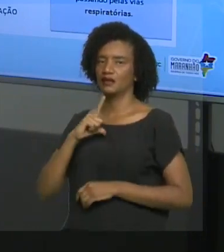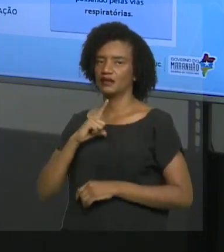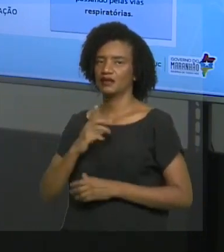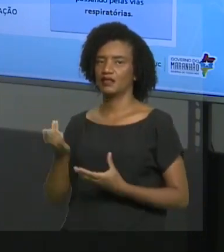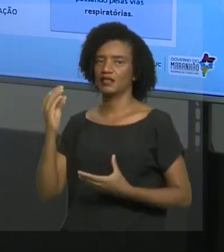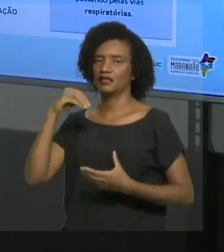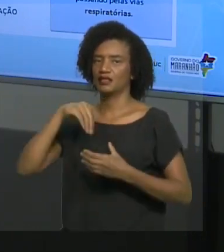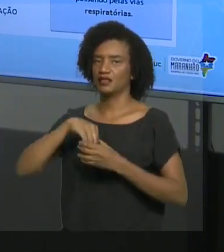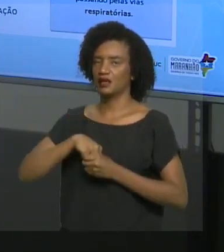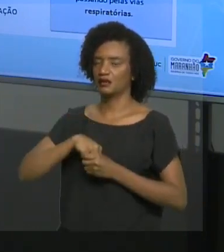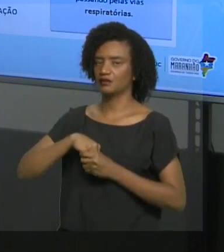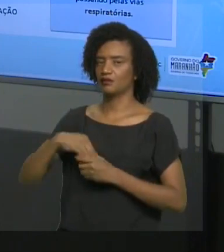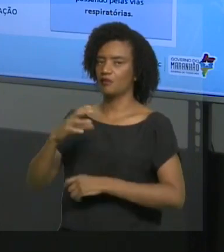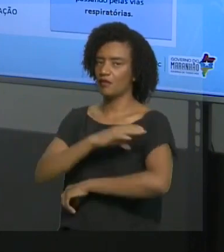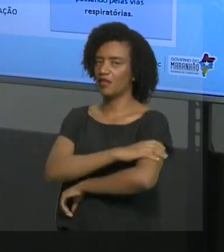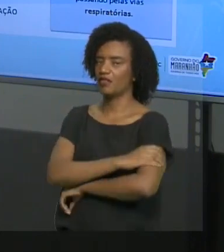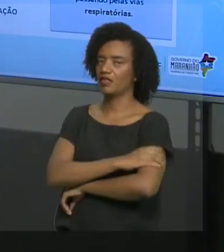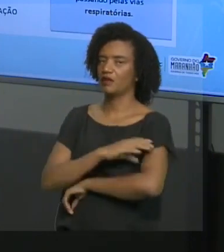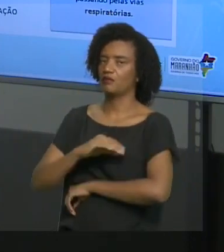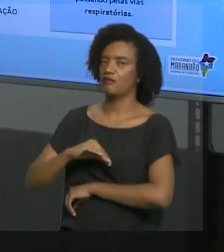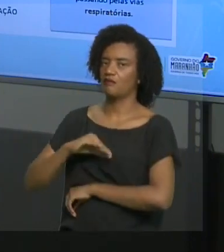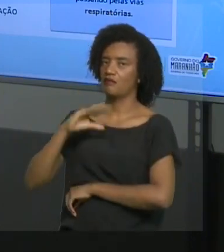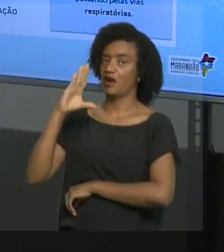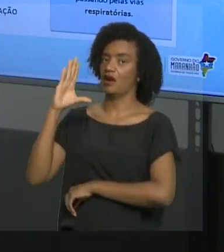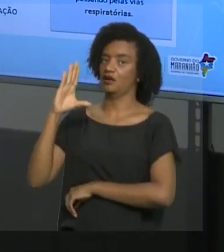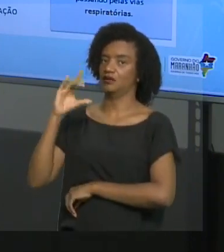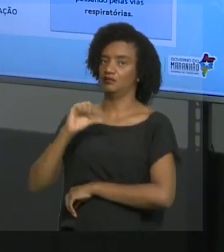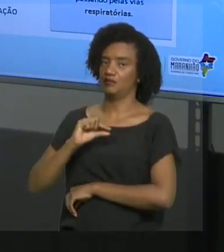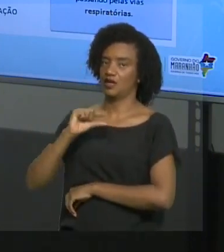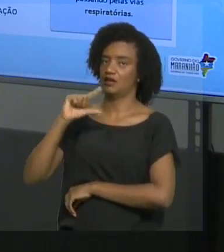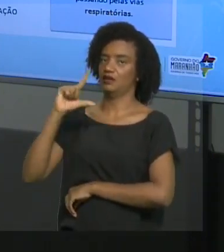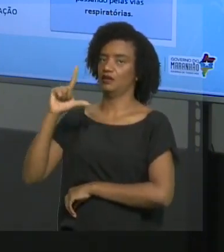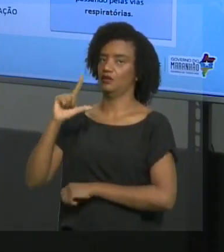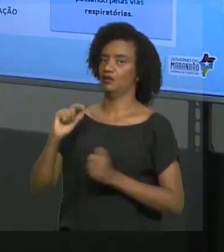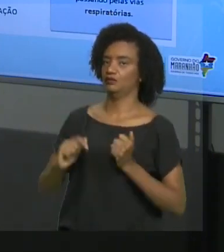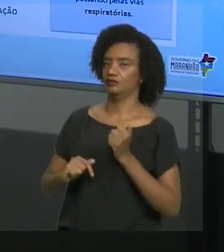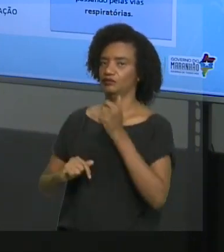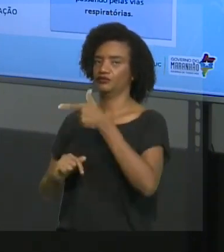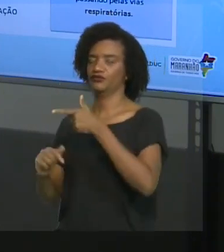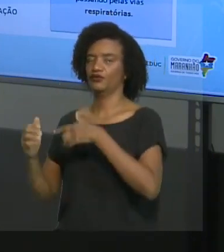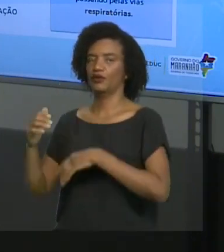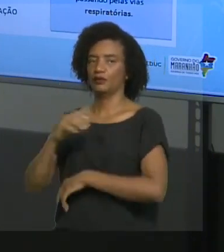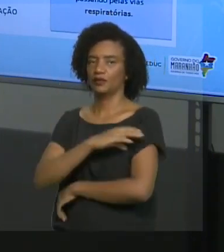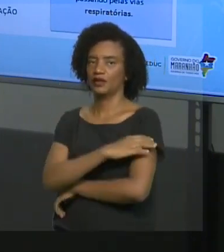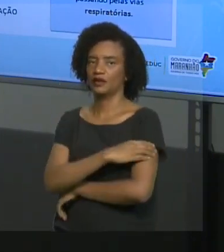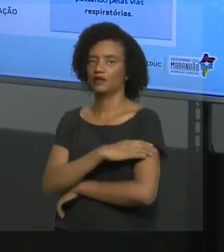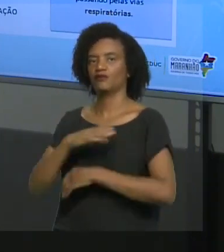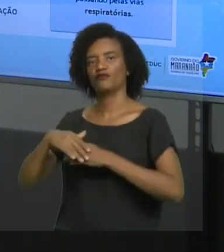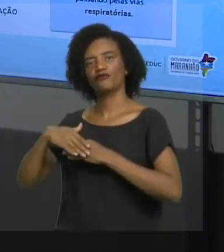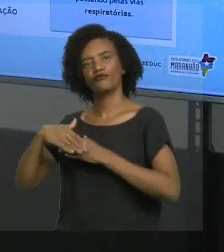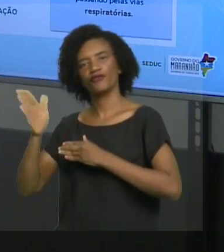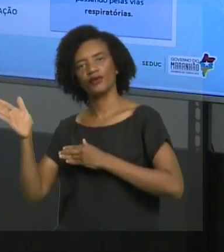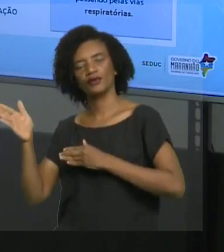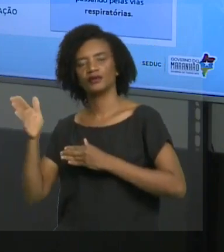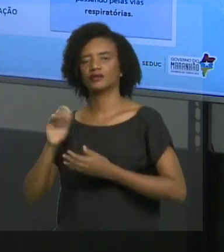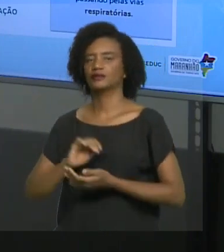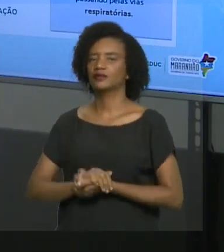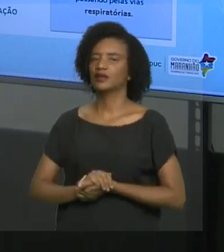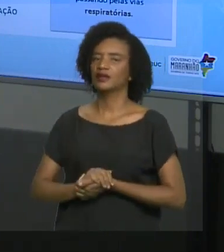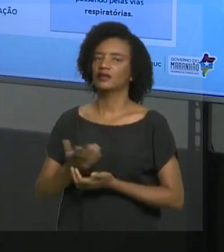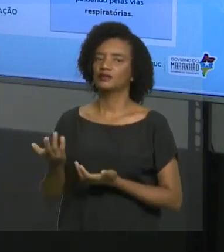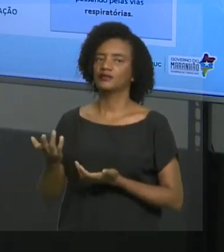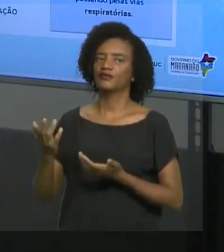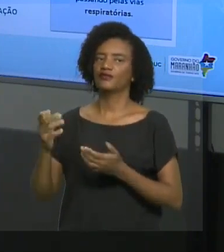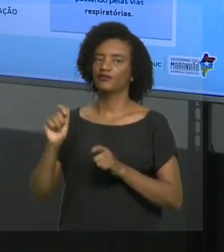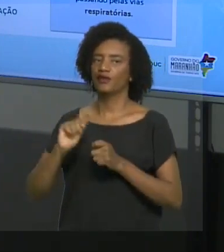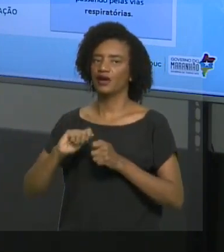pressão interna aumenta, tornando-se relativamente maior do que a pressão atmosférica. E é essa diferença de pressão que promove a